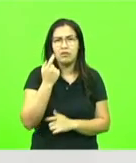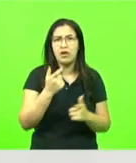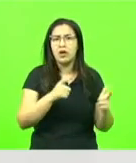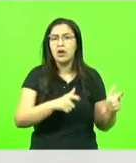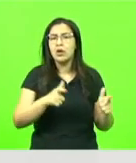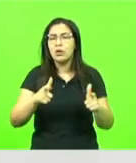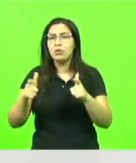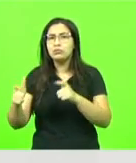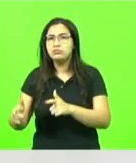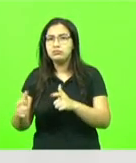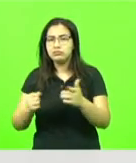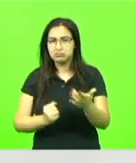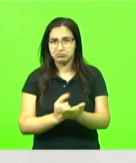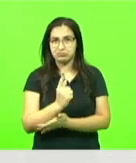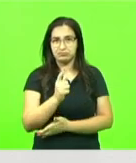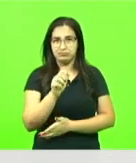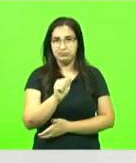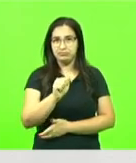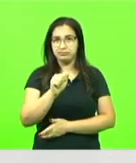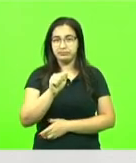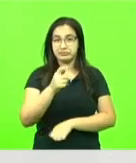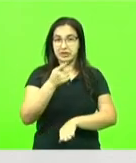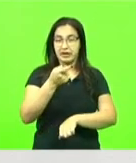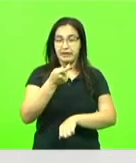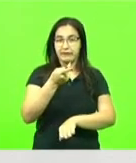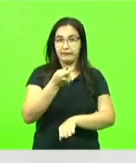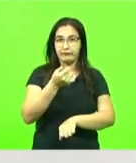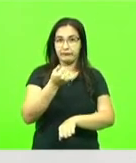alumínio, onde quem compra esse portão,